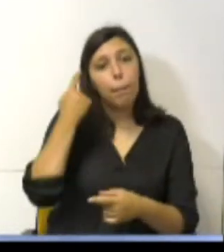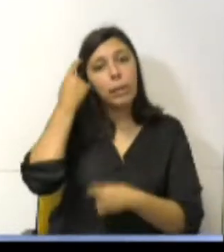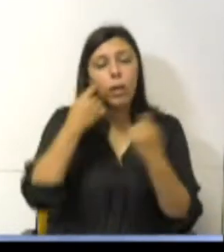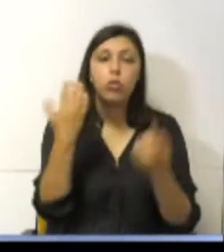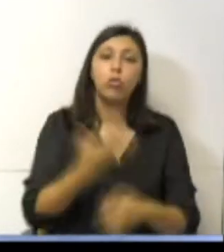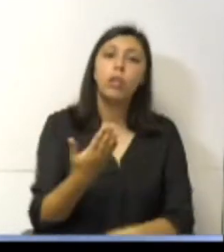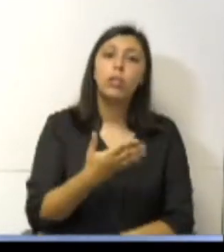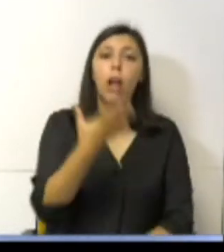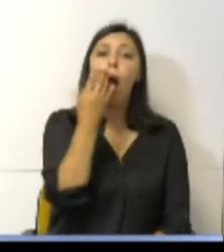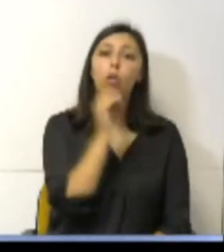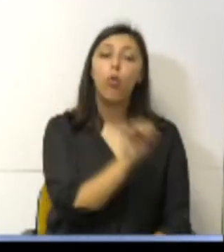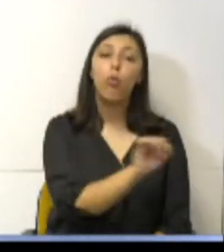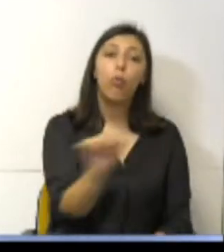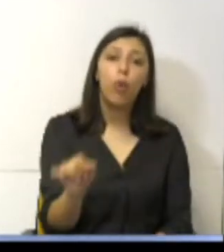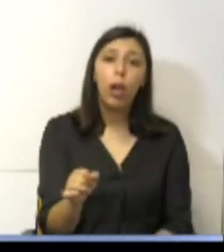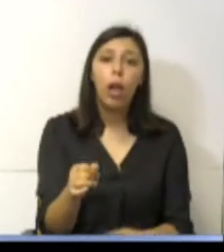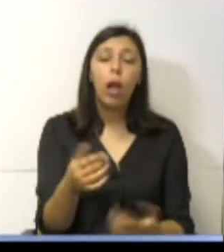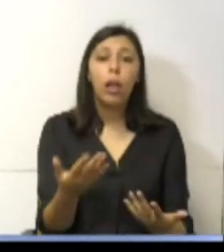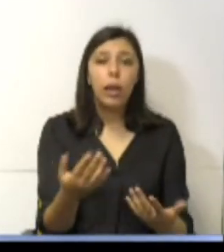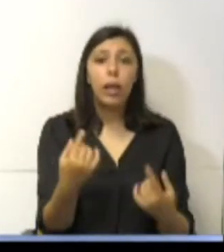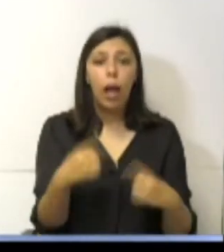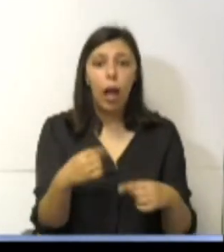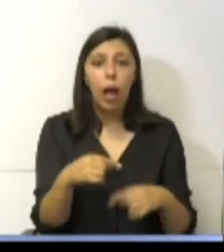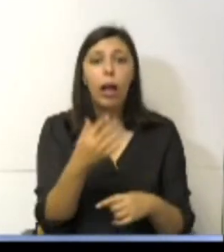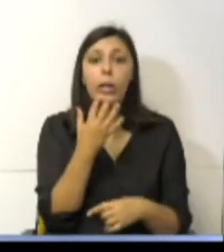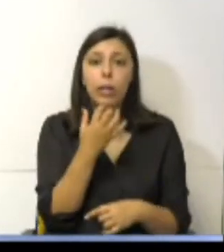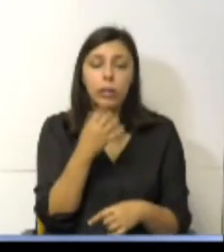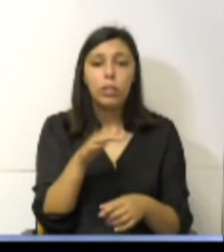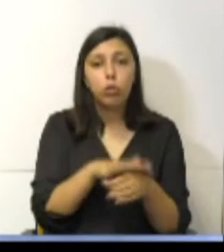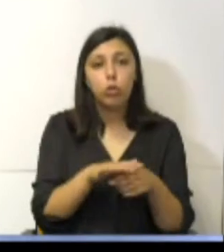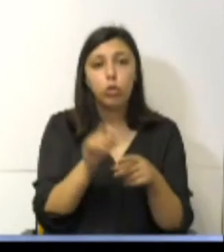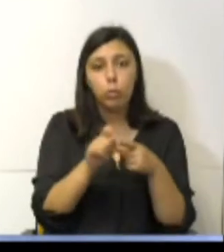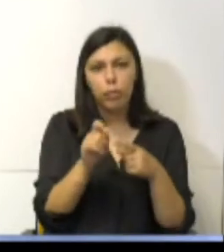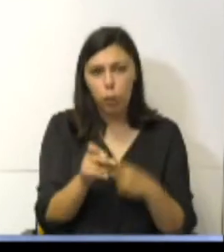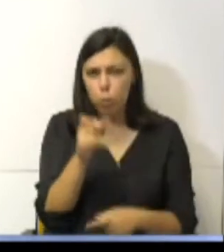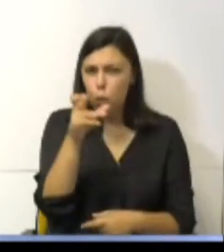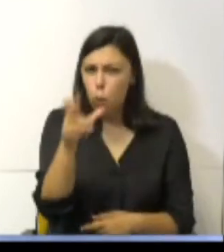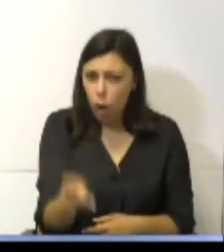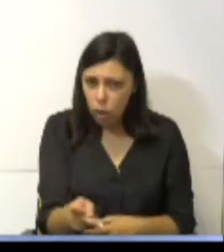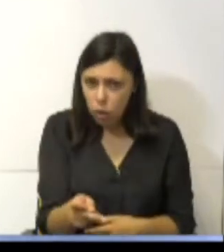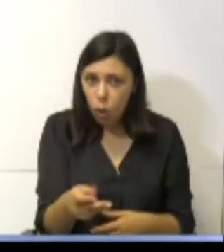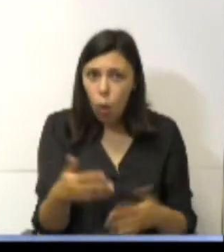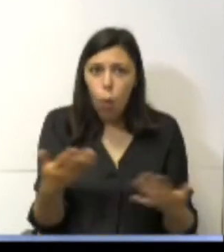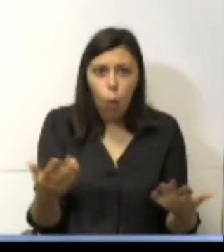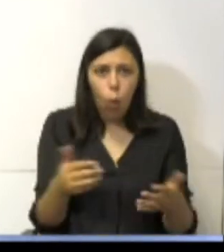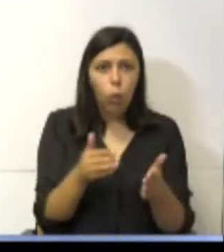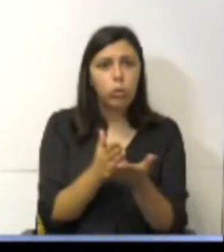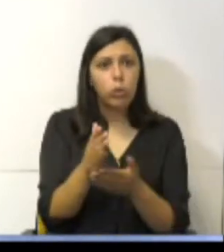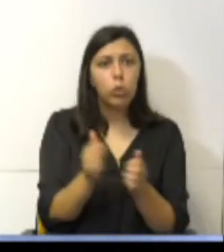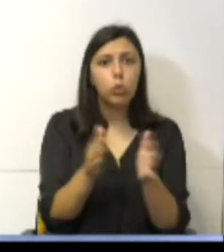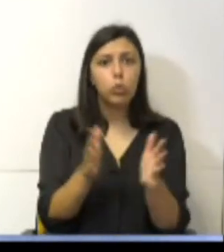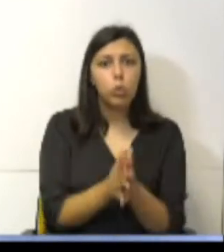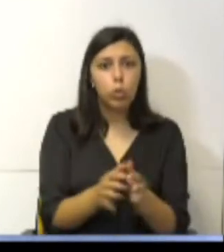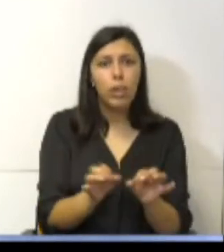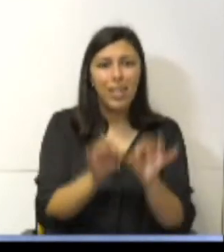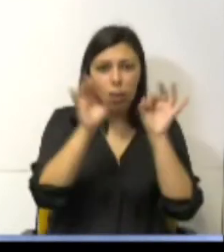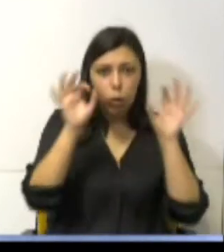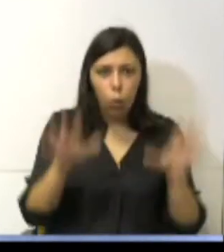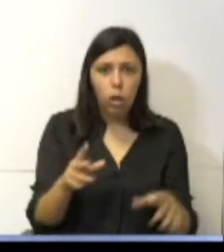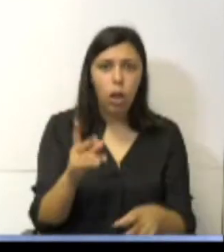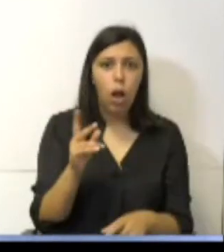Suplementar salvaguarda estas situações específicas para o próximo ano letivo, ou tudo será igual ao ano que terminou.